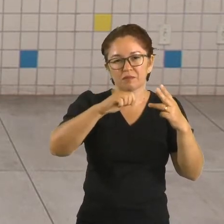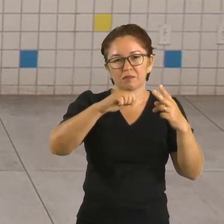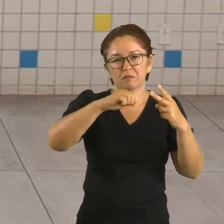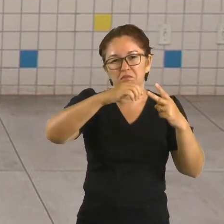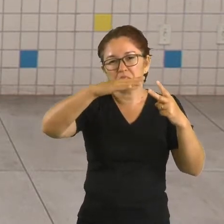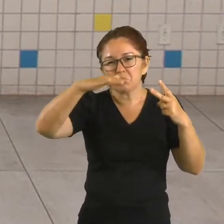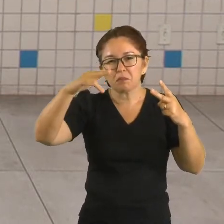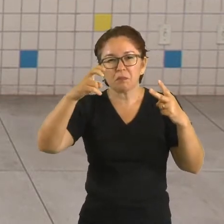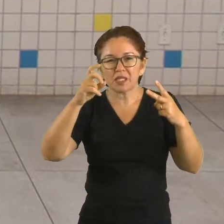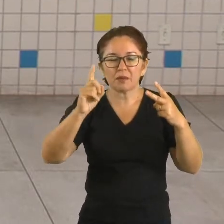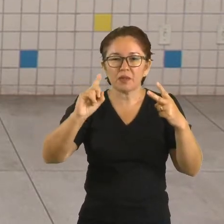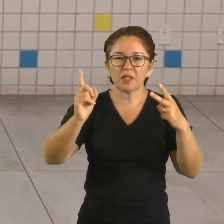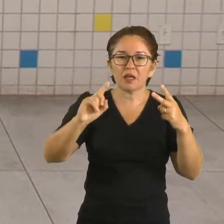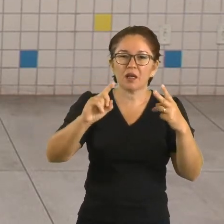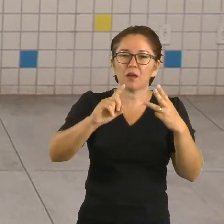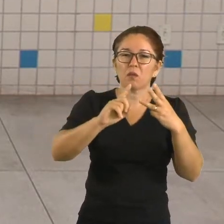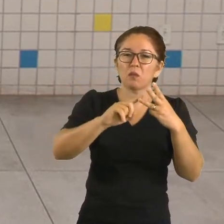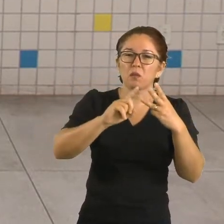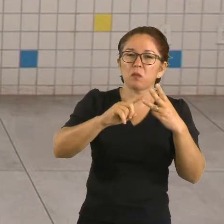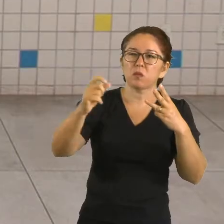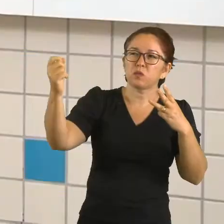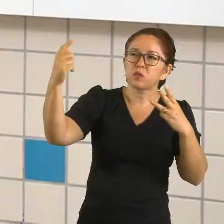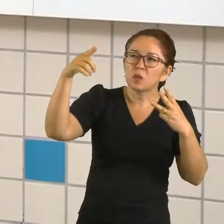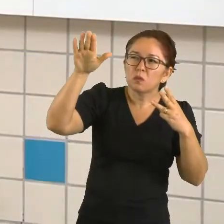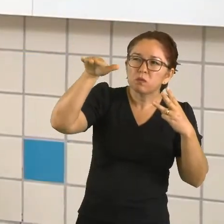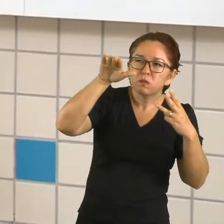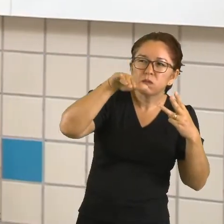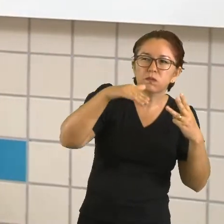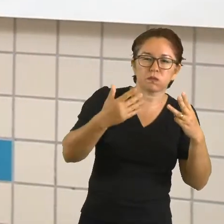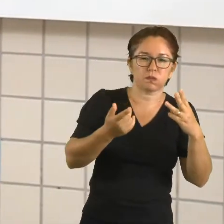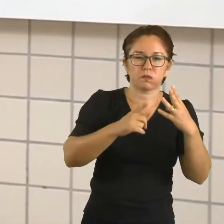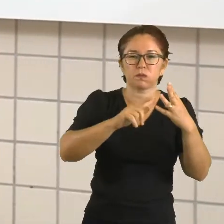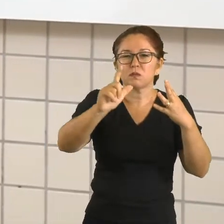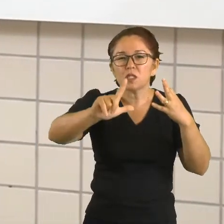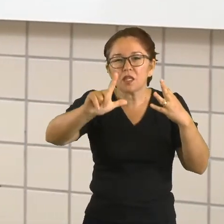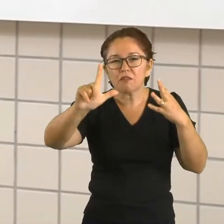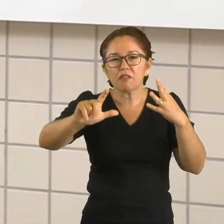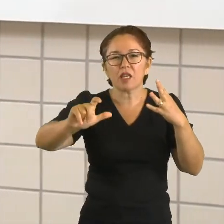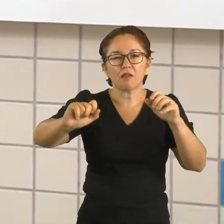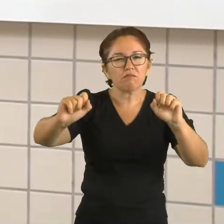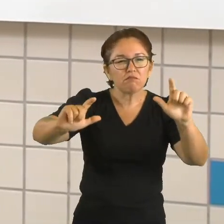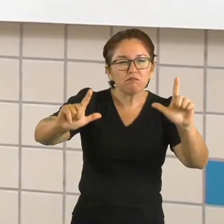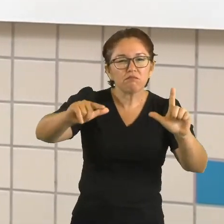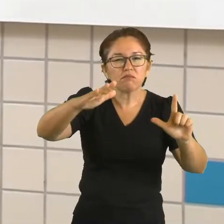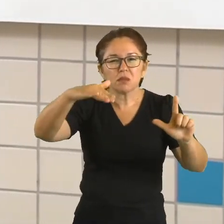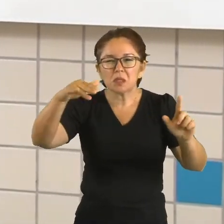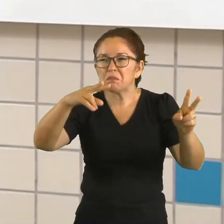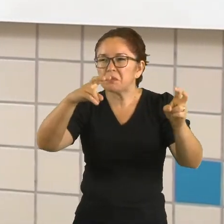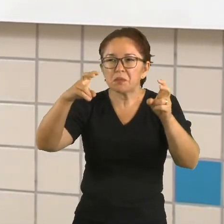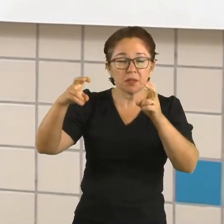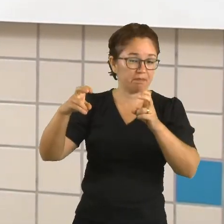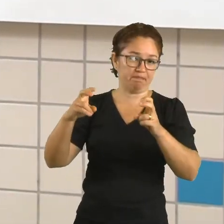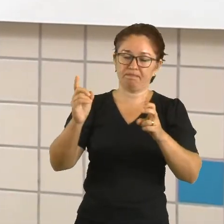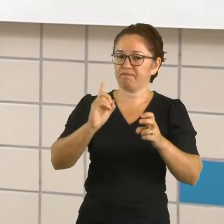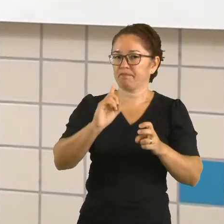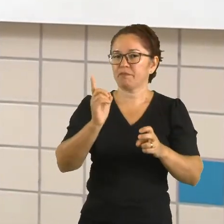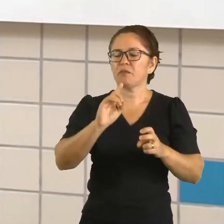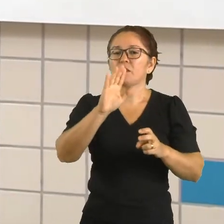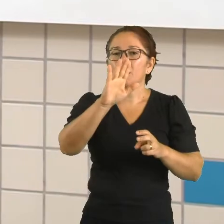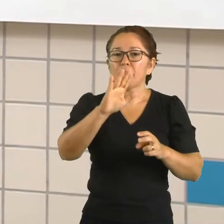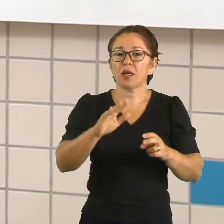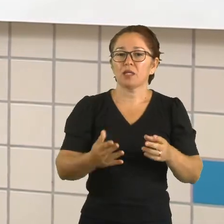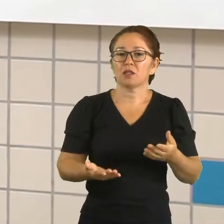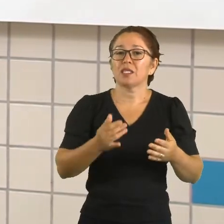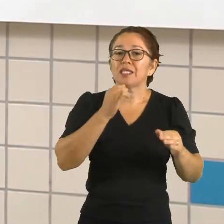da TV, tá? E o que tem a ver ondas com sons? A gente vai ver um pouquinho sobre isso daqui a